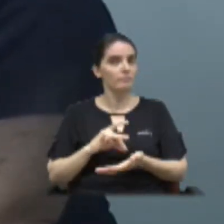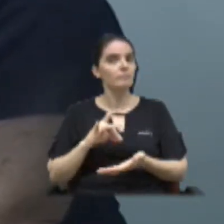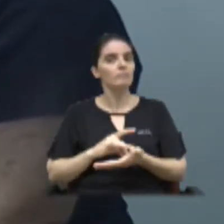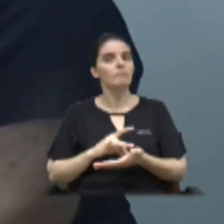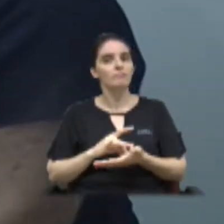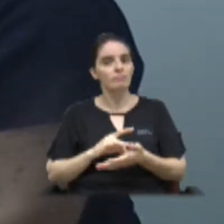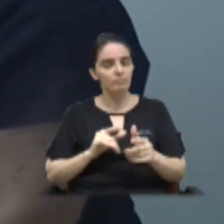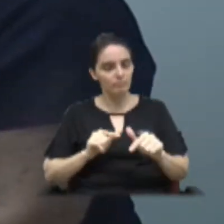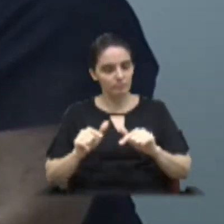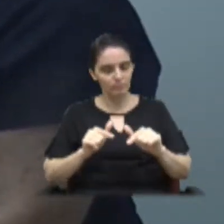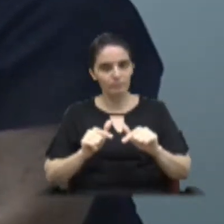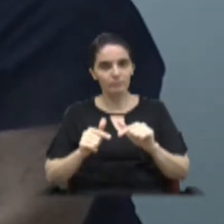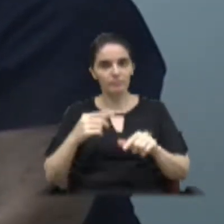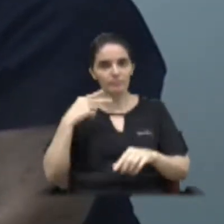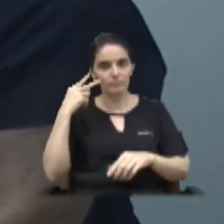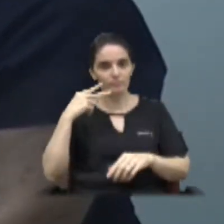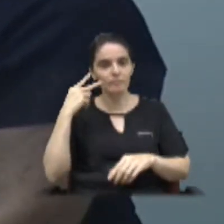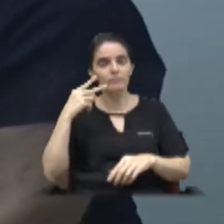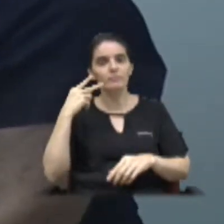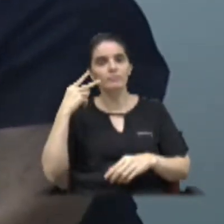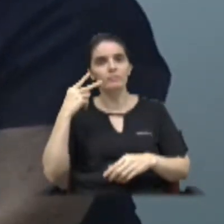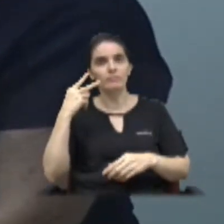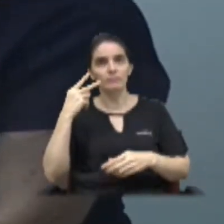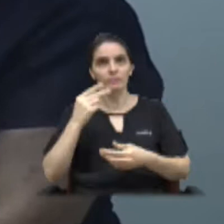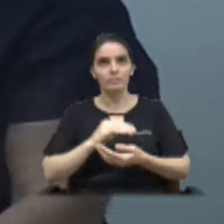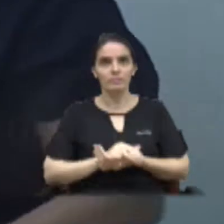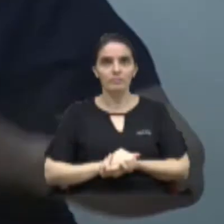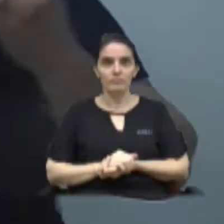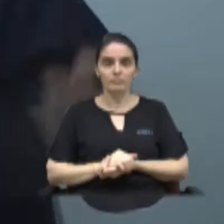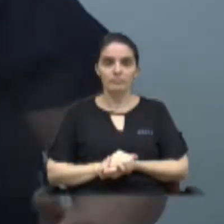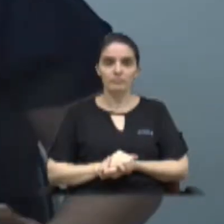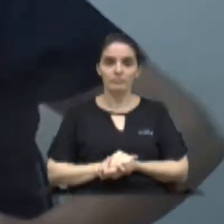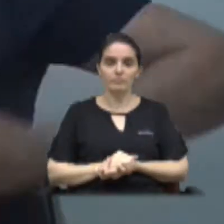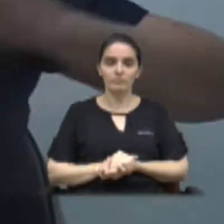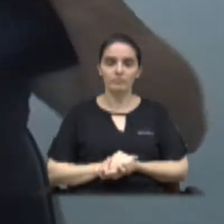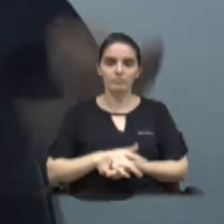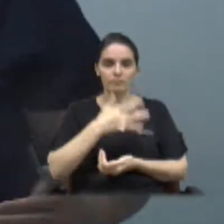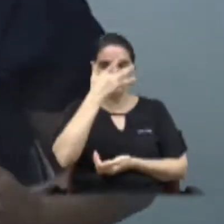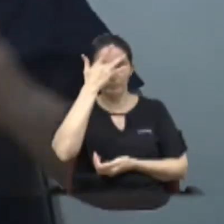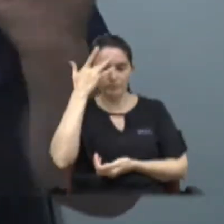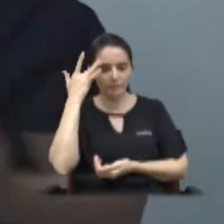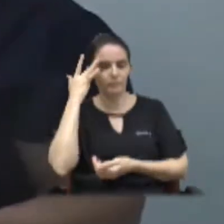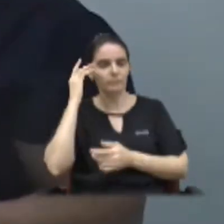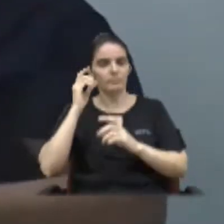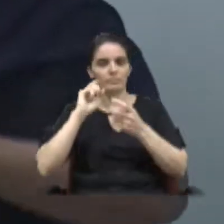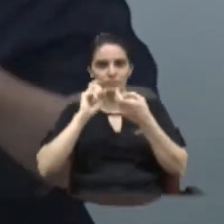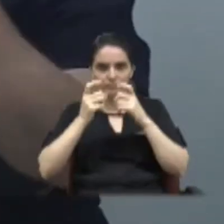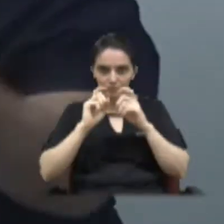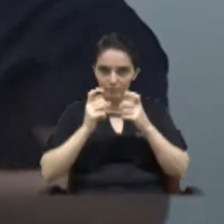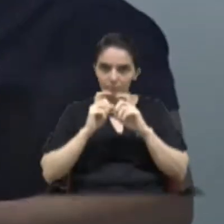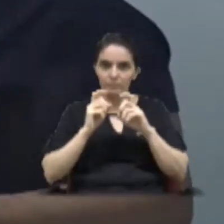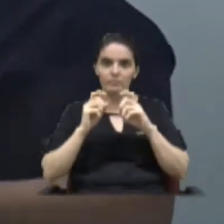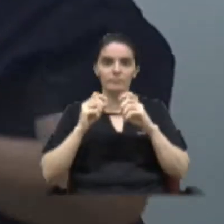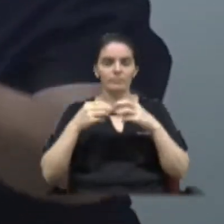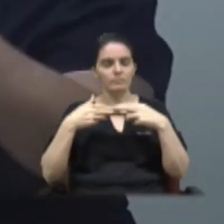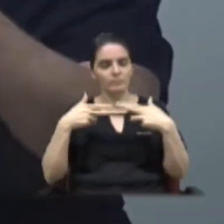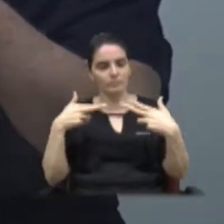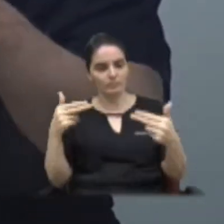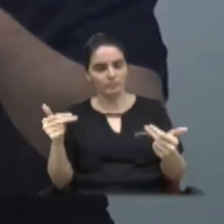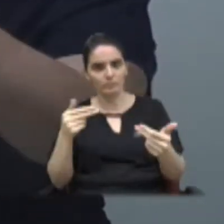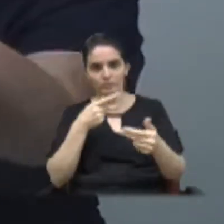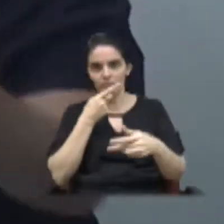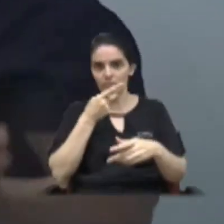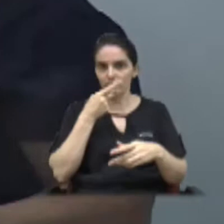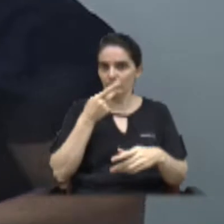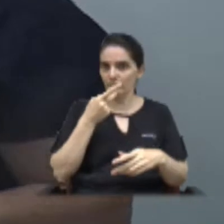nosso trabalho, é a nossa função. Então, por mais que tenham vindo pessoas aqui, fizemos reuniões e reuniões, e muitos vieram aqui dizendo